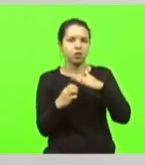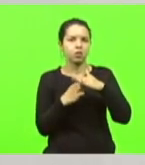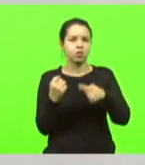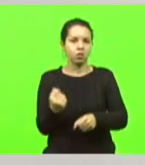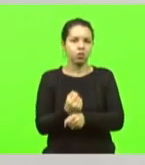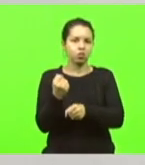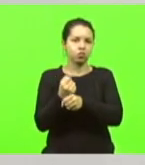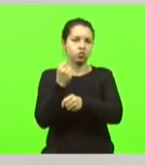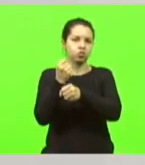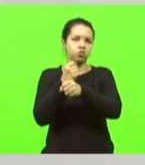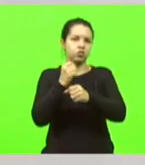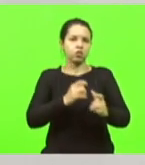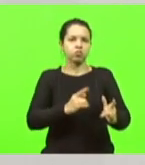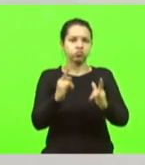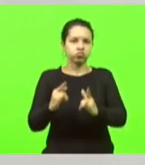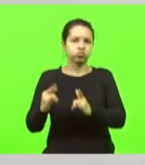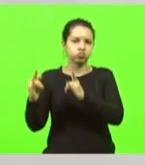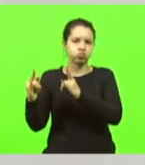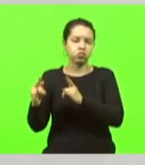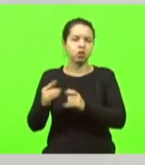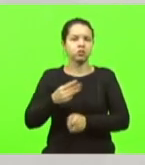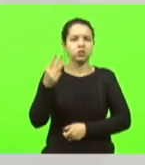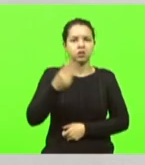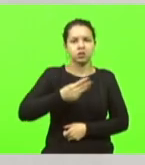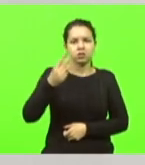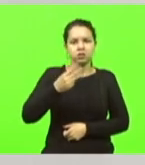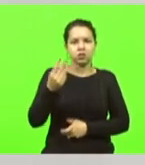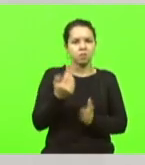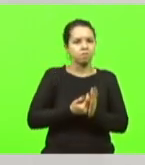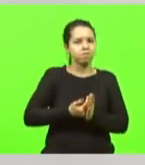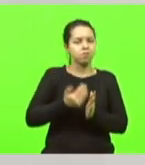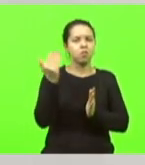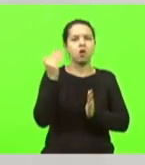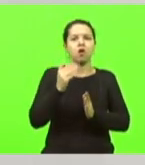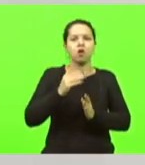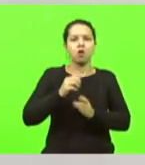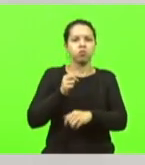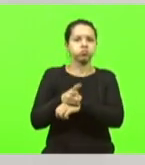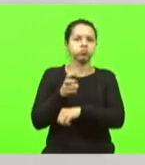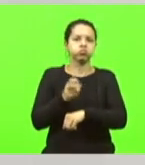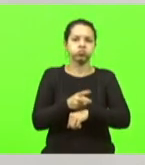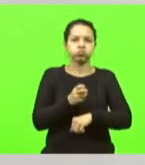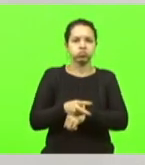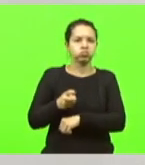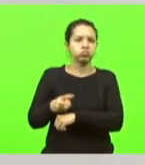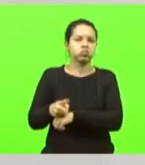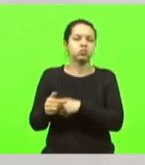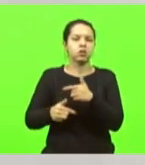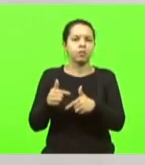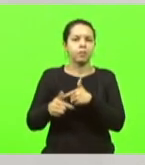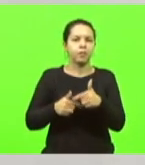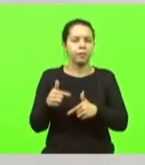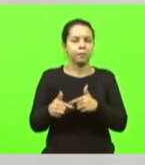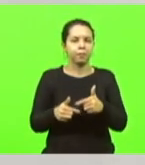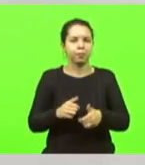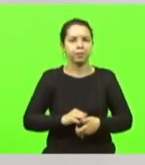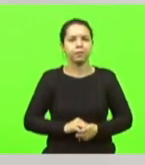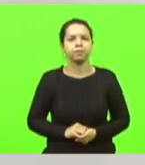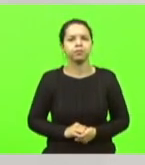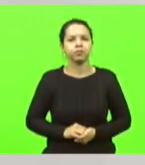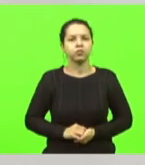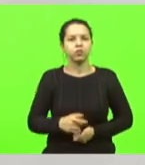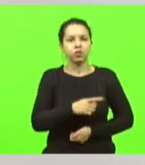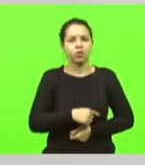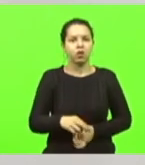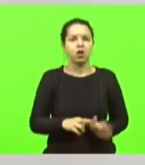terceiro maior gerador de empregos. Temos algumas frentes de trabalho específicas, nossa representatividade